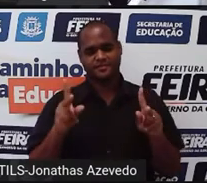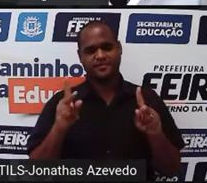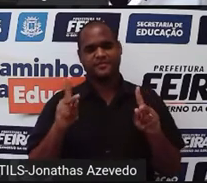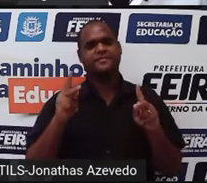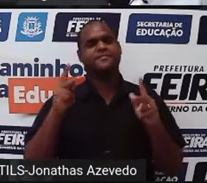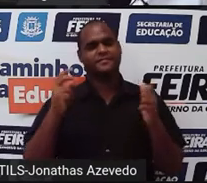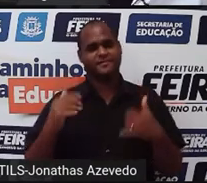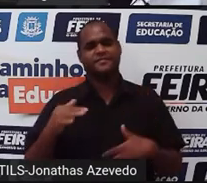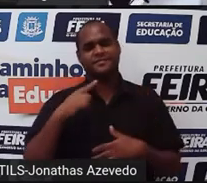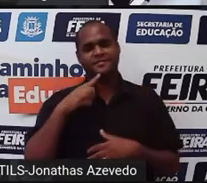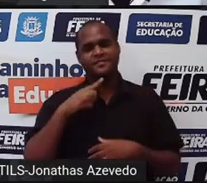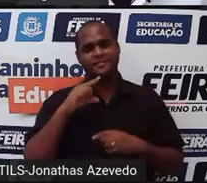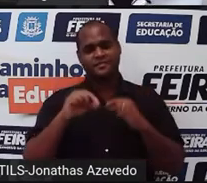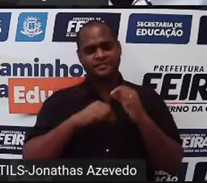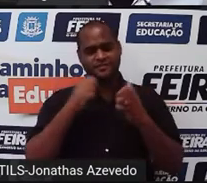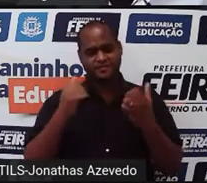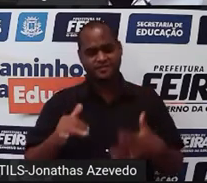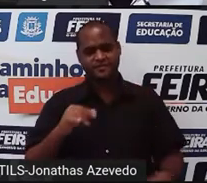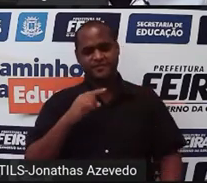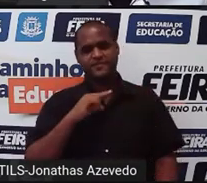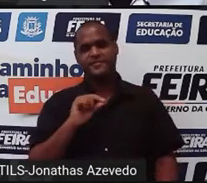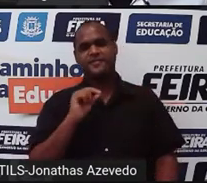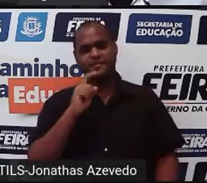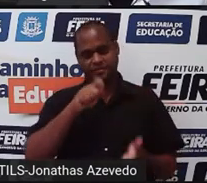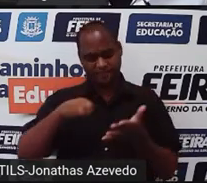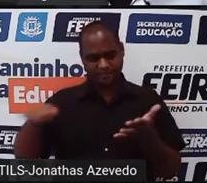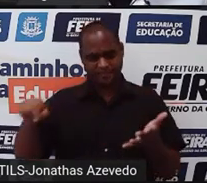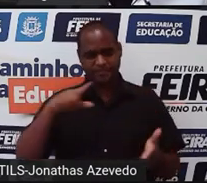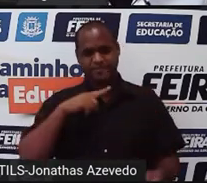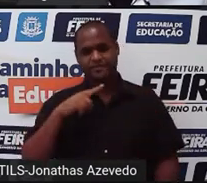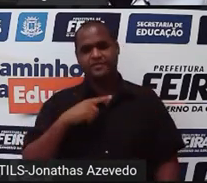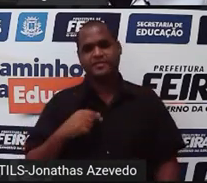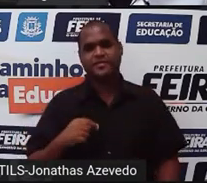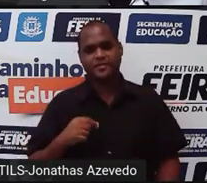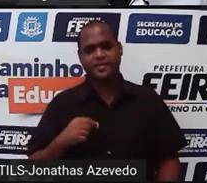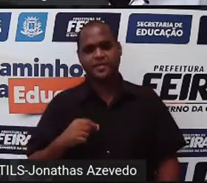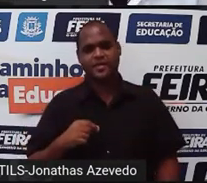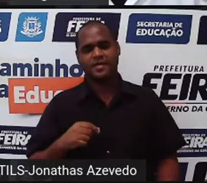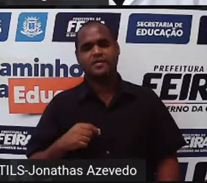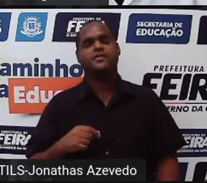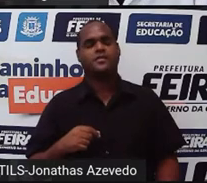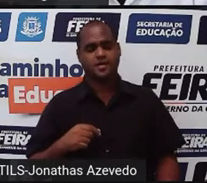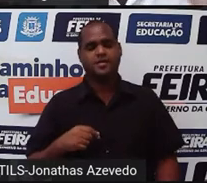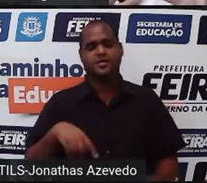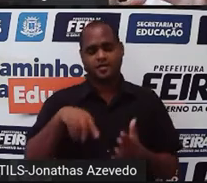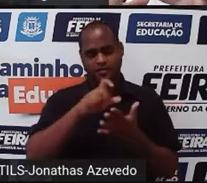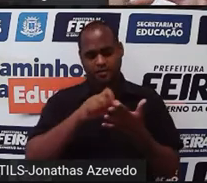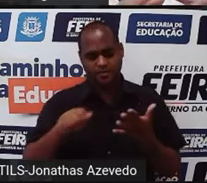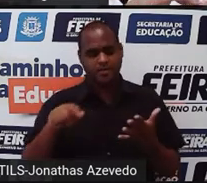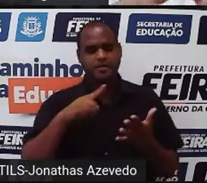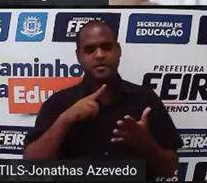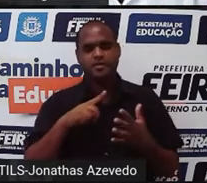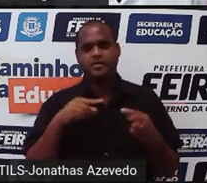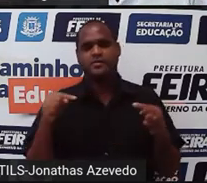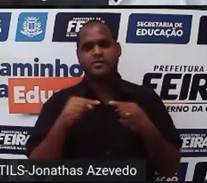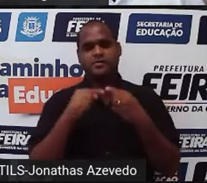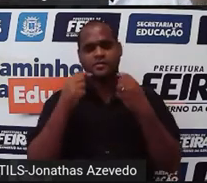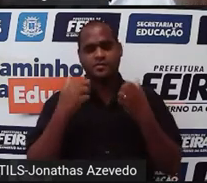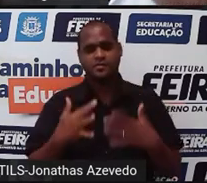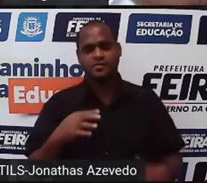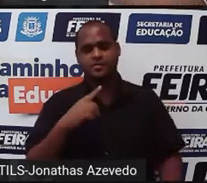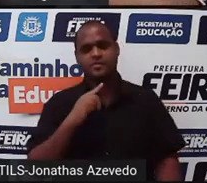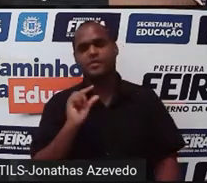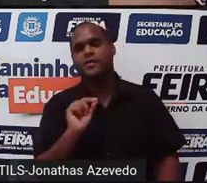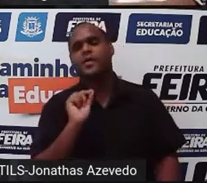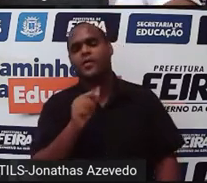Então, eu fiz aí as minhas anotações. Essas anotações que eu fiz eu levo para a